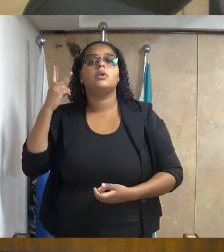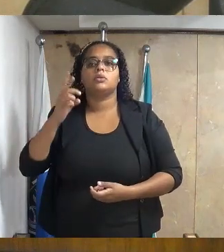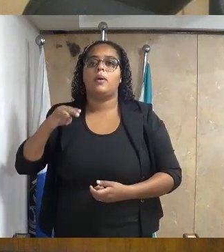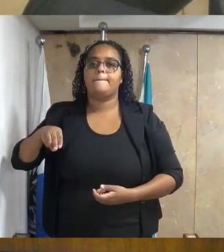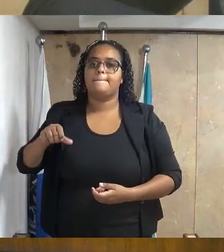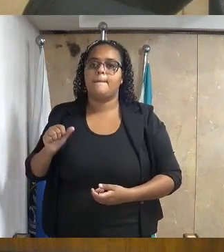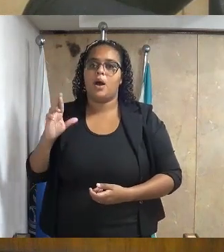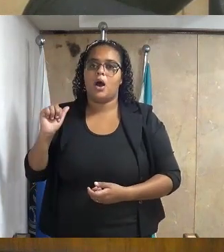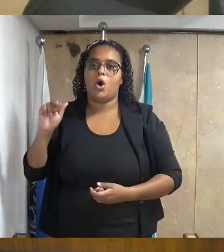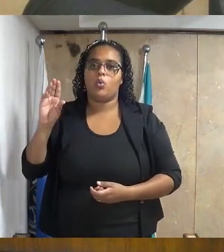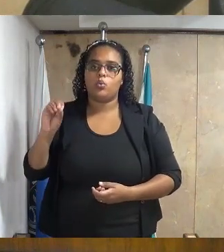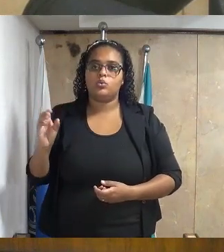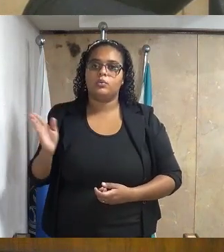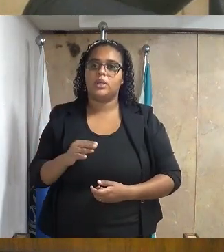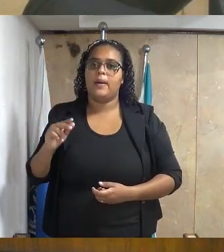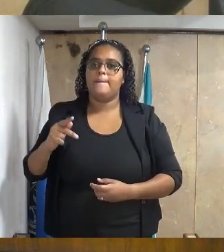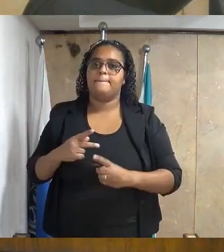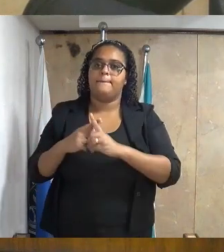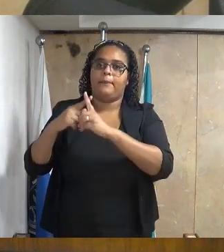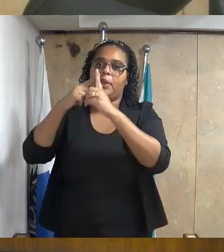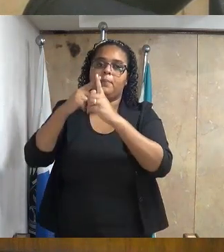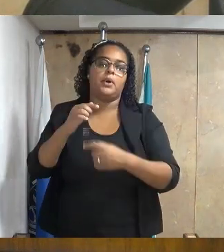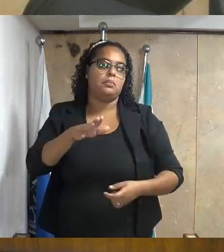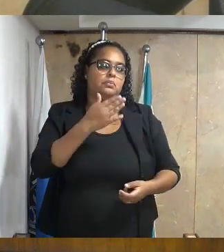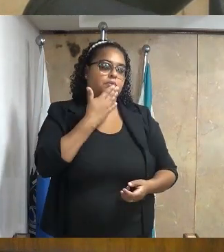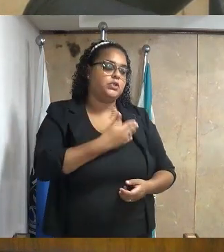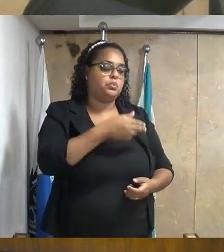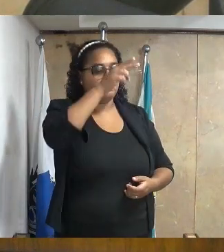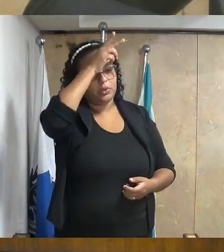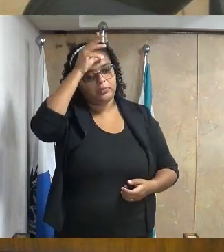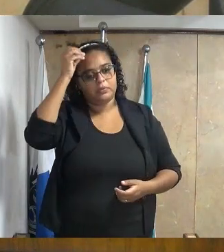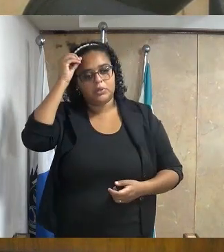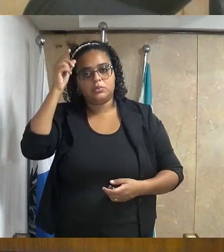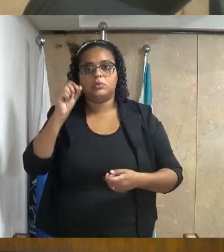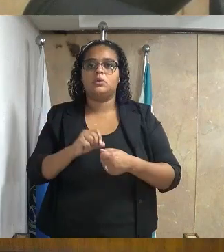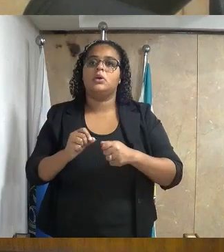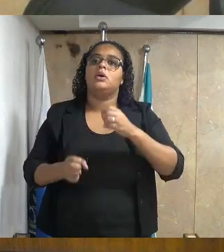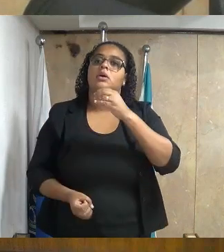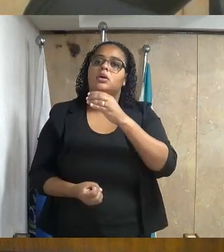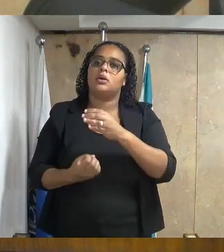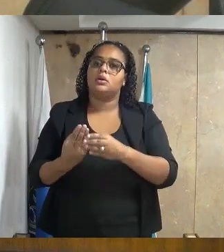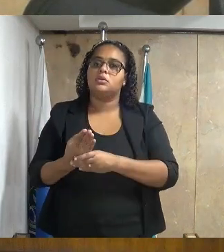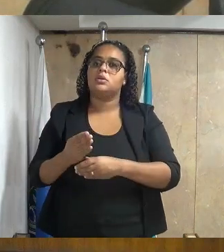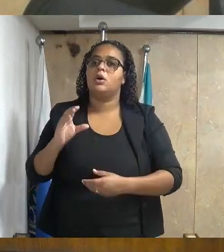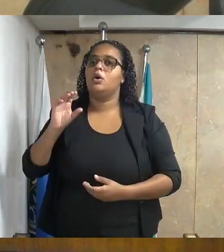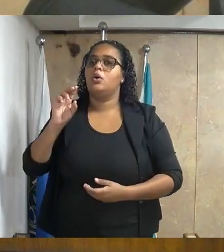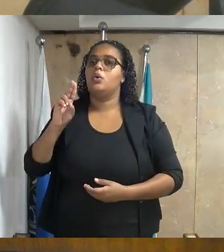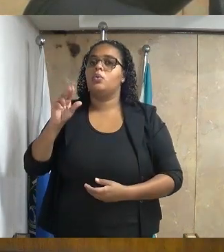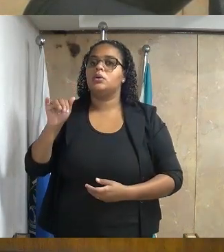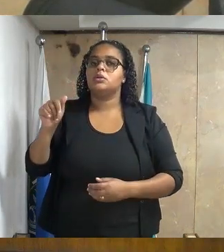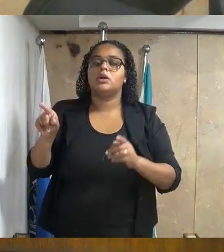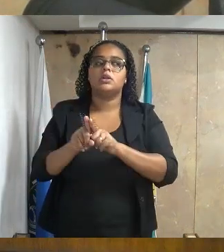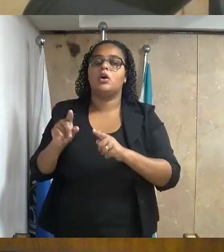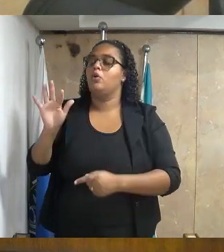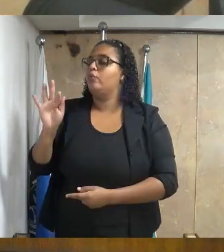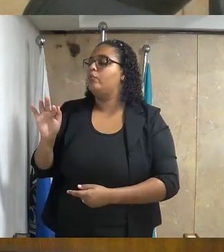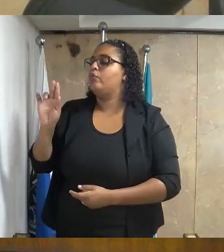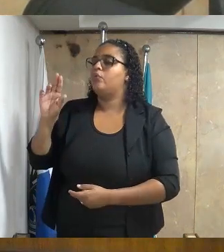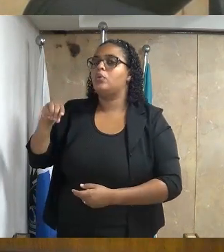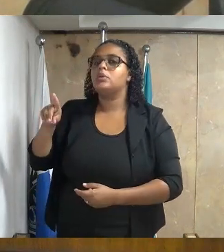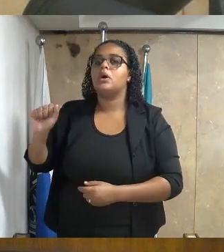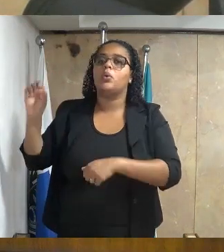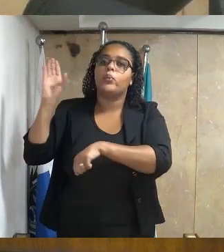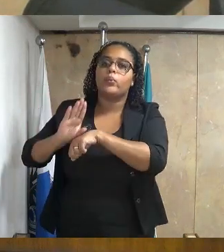Paulo Casal Barbosa, Marquinhos da Pipa, solicitando ao excelentíssimo senhor prefeito a construção de uma unidade da FUNDEC com oferta de cursos